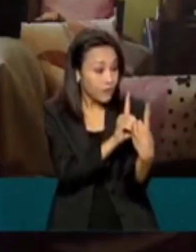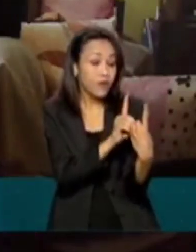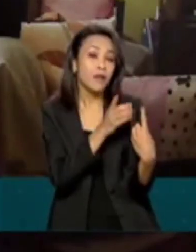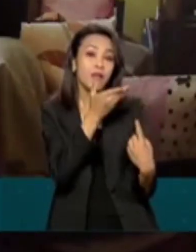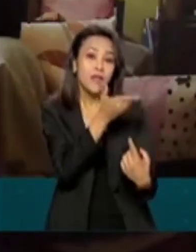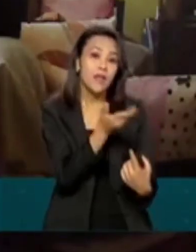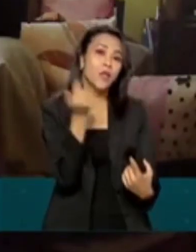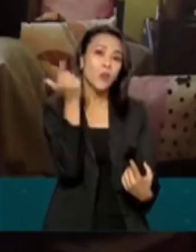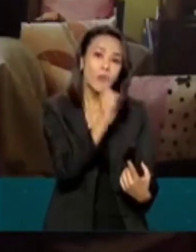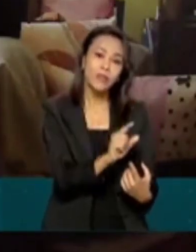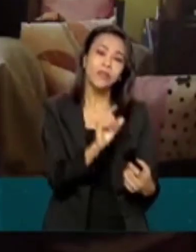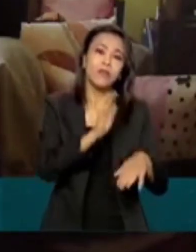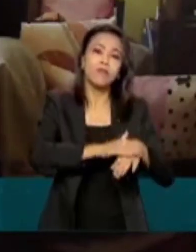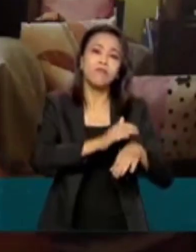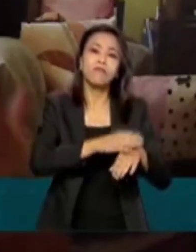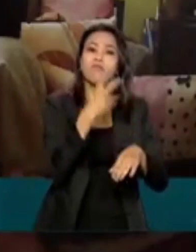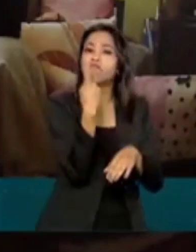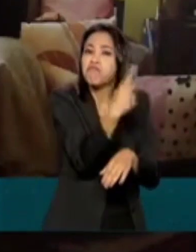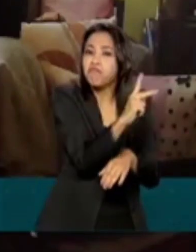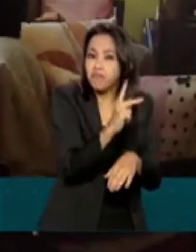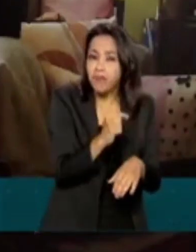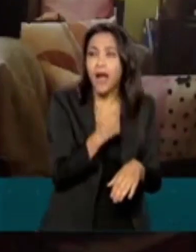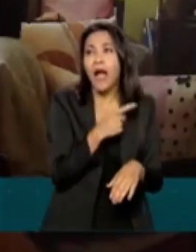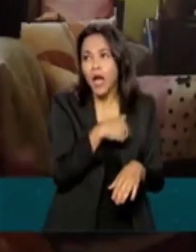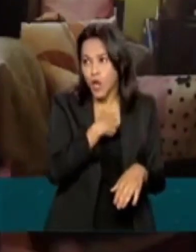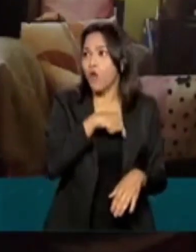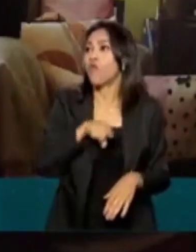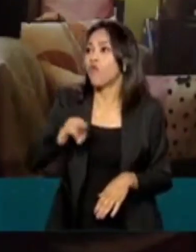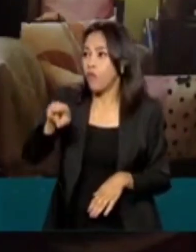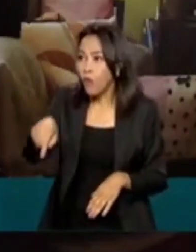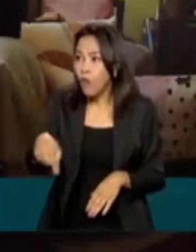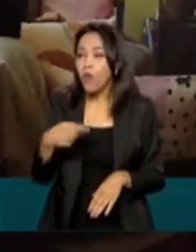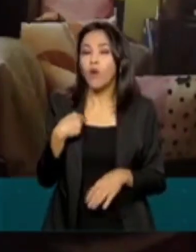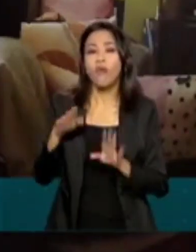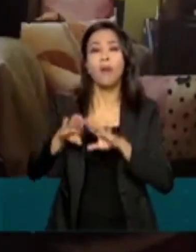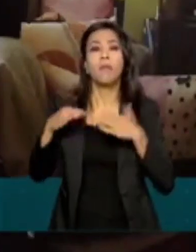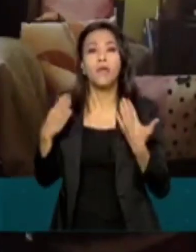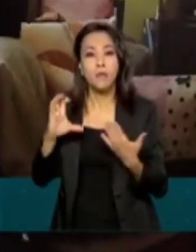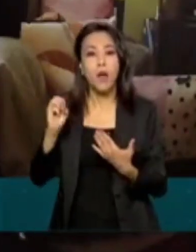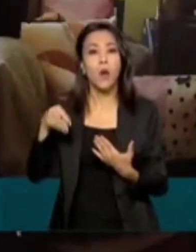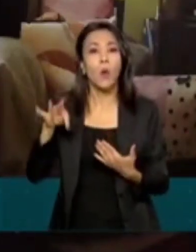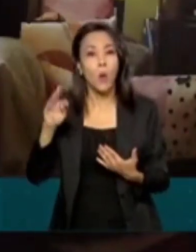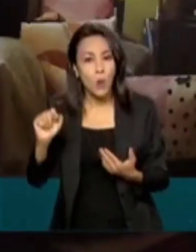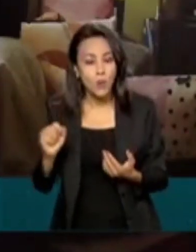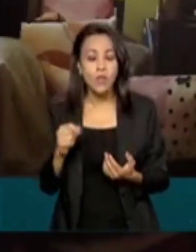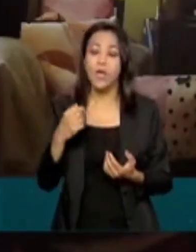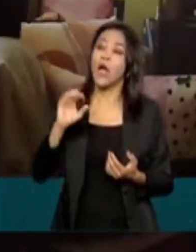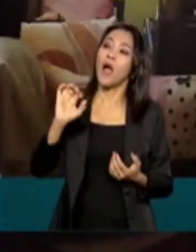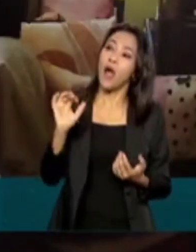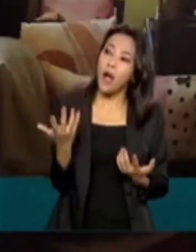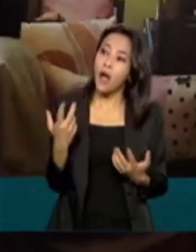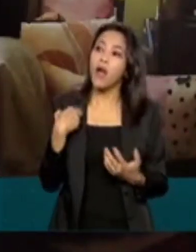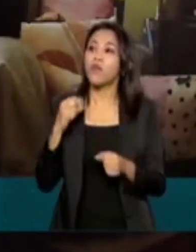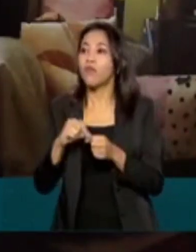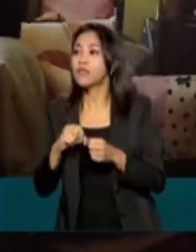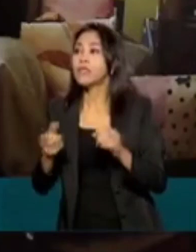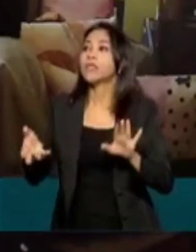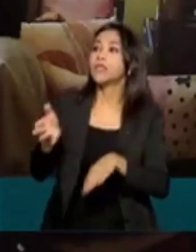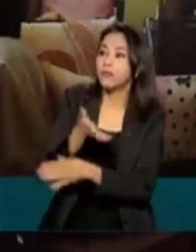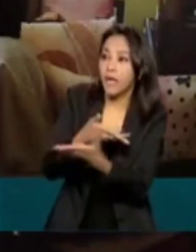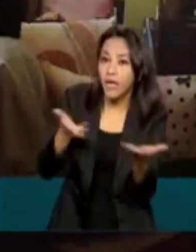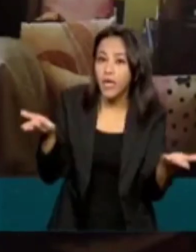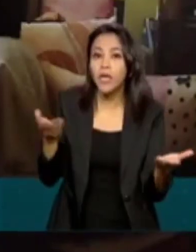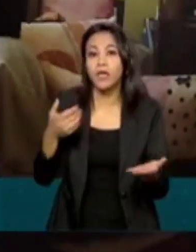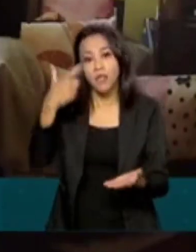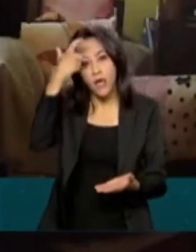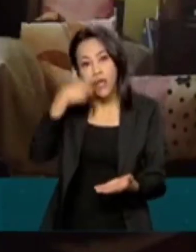aquele objetivo que ele foi. Então, eu fui na Caixa, eu quero abrir a minha conta, ou então eu quero fazer uma determinada transferência, eu quero fazer